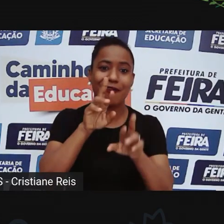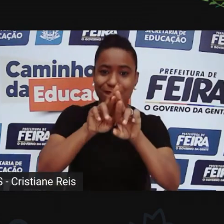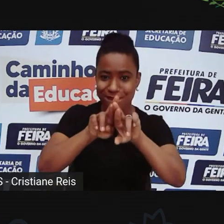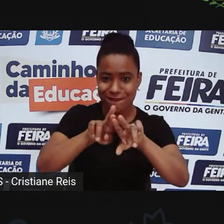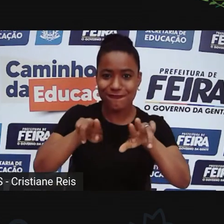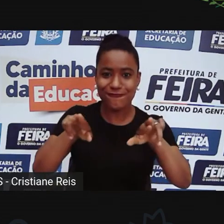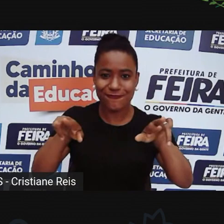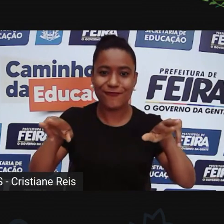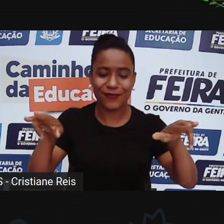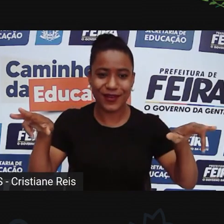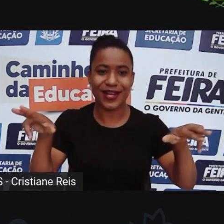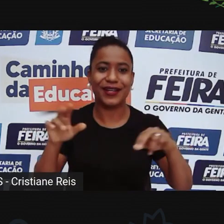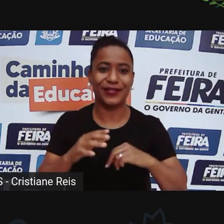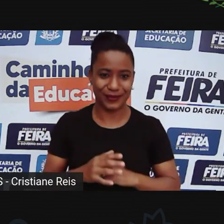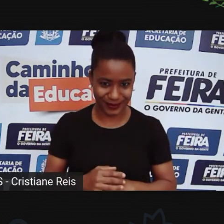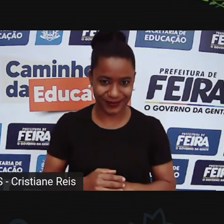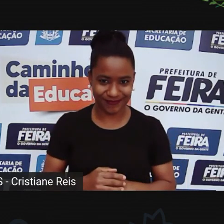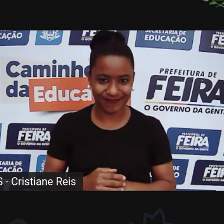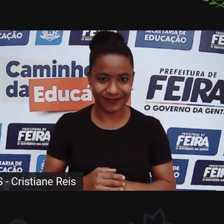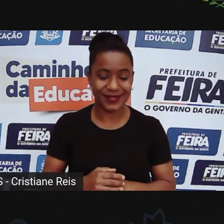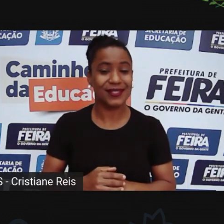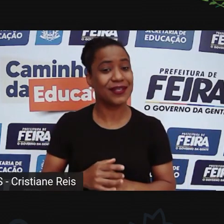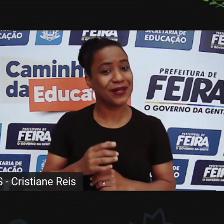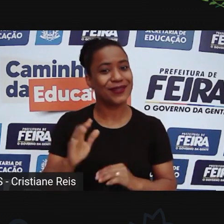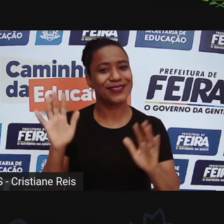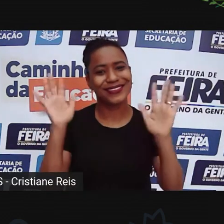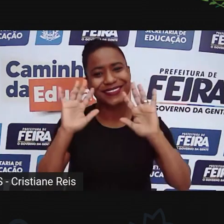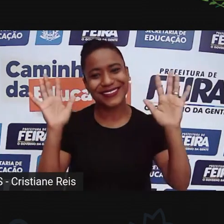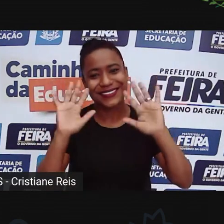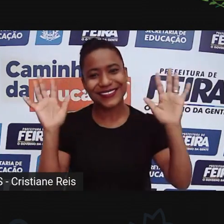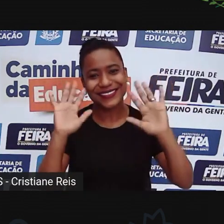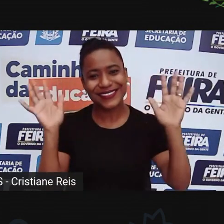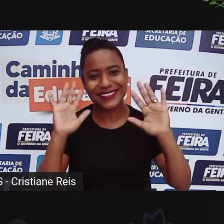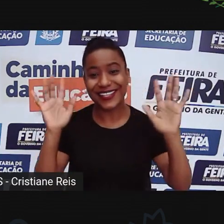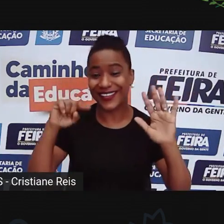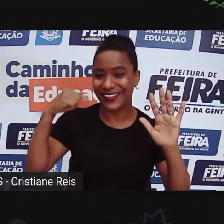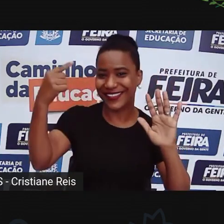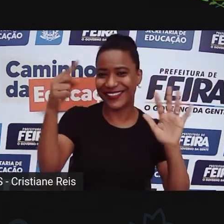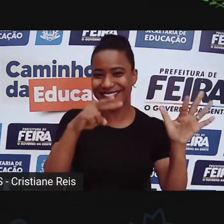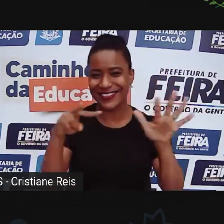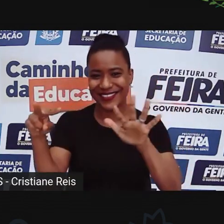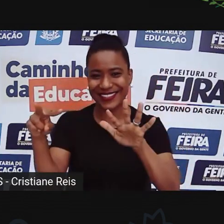cada vez mais comum daqui para frente. Certo? A gente se encontra semana que vem. Tchau, tchau!